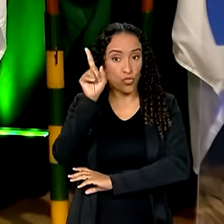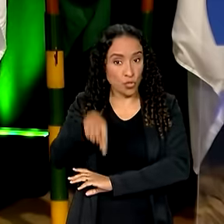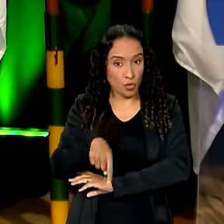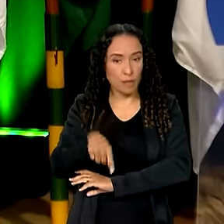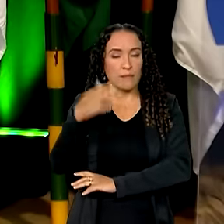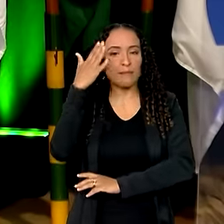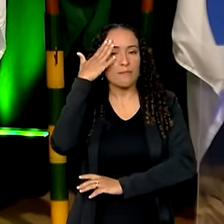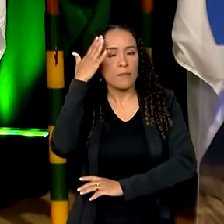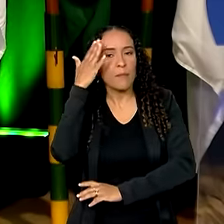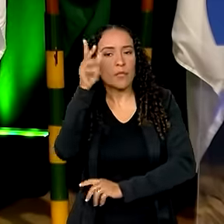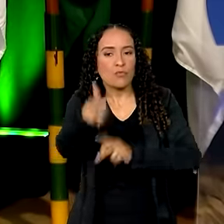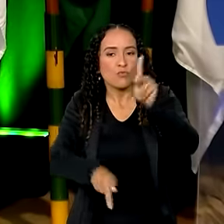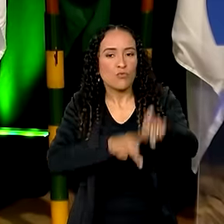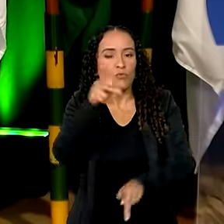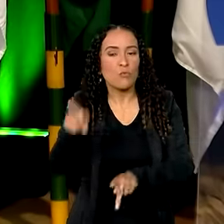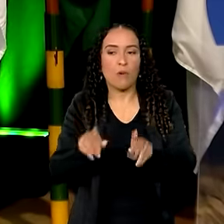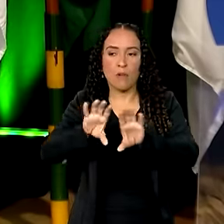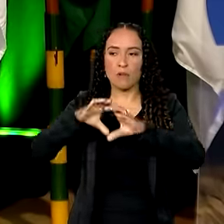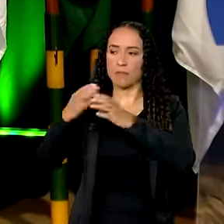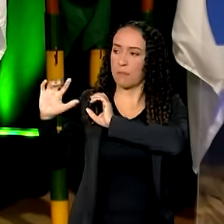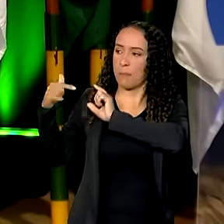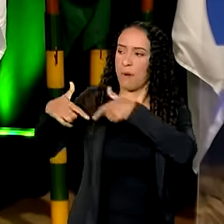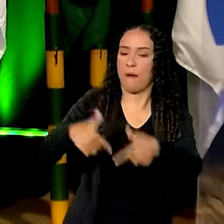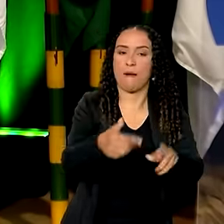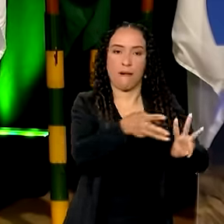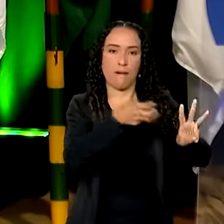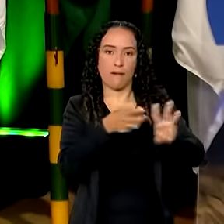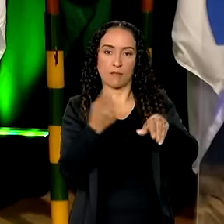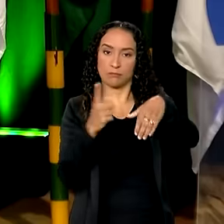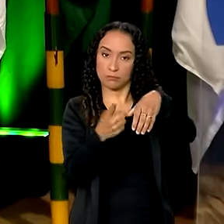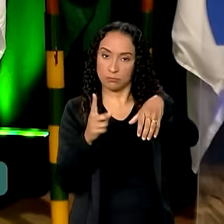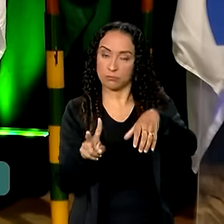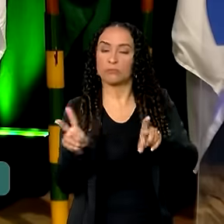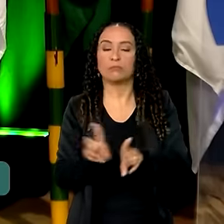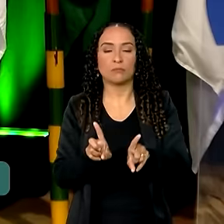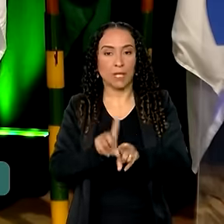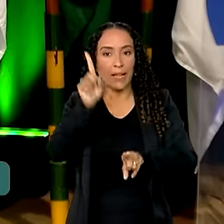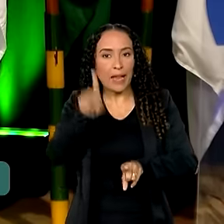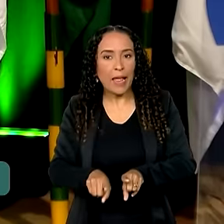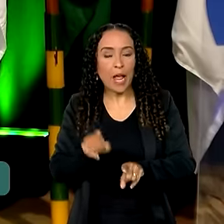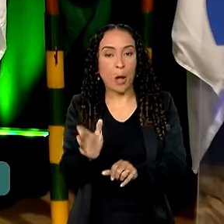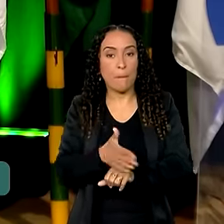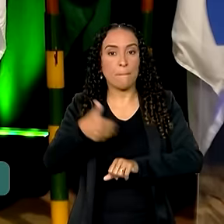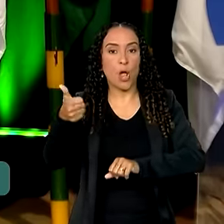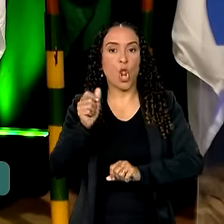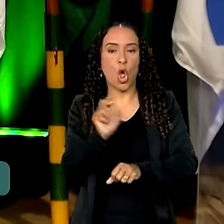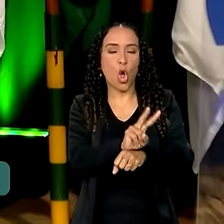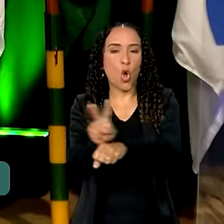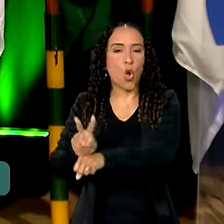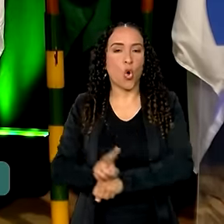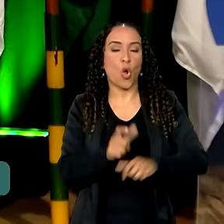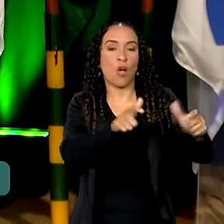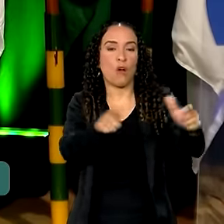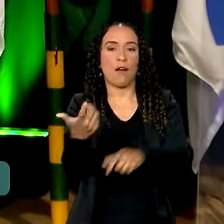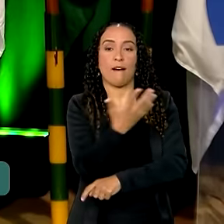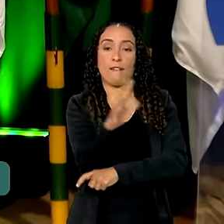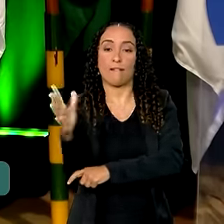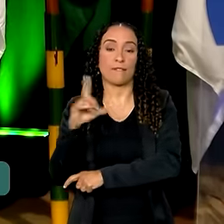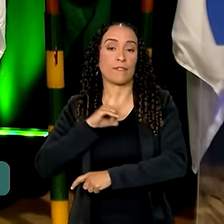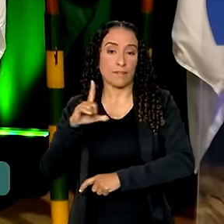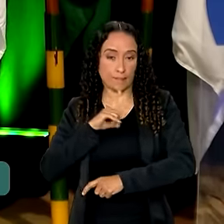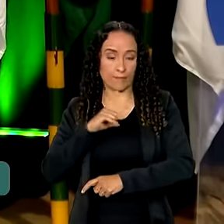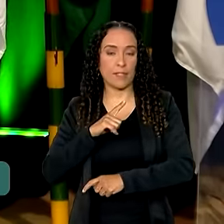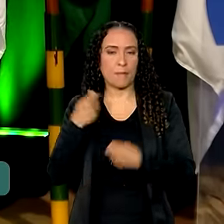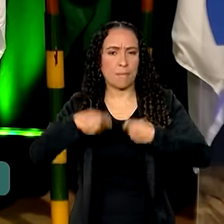Os saberes dos povos e comunidades tradicionais indígenas e quilombolas, que são os que melhor cuidam das áreas verdes que nos restam e